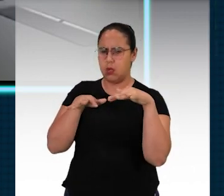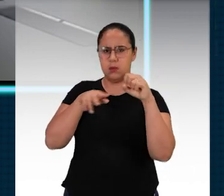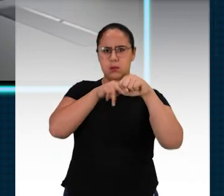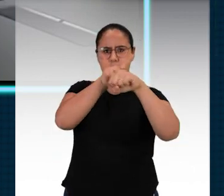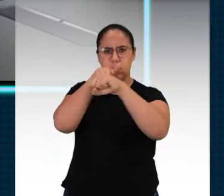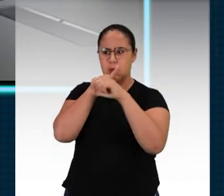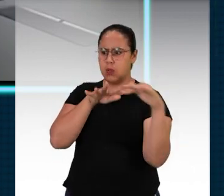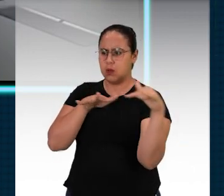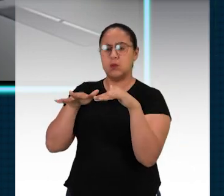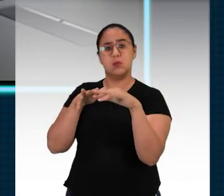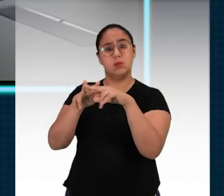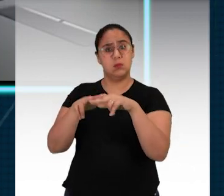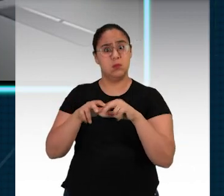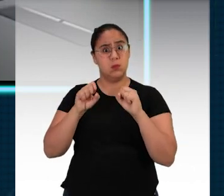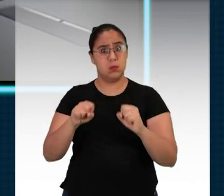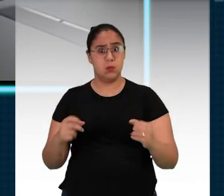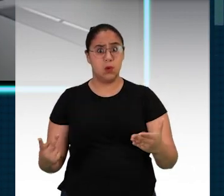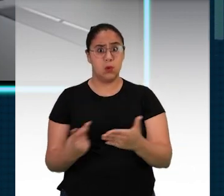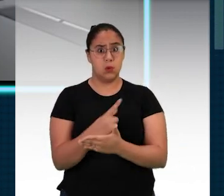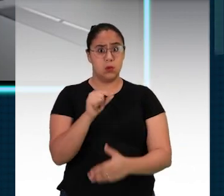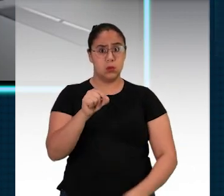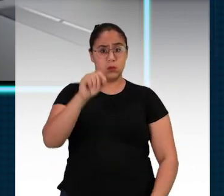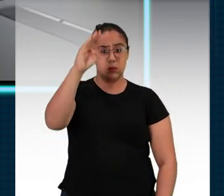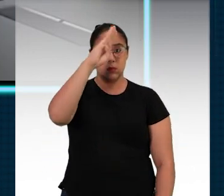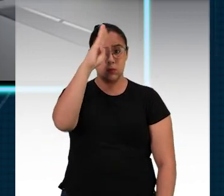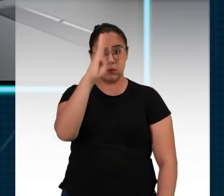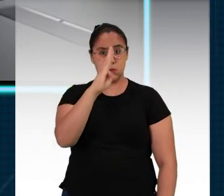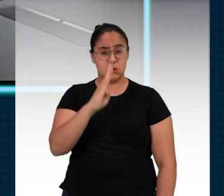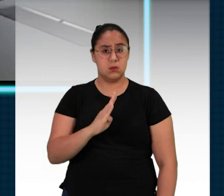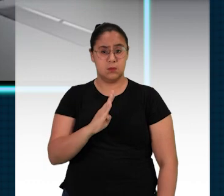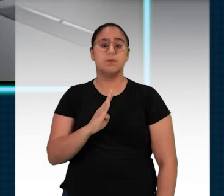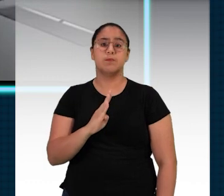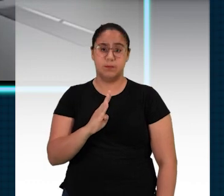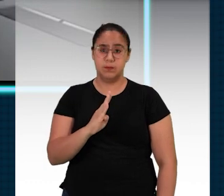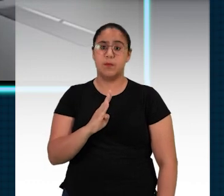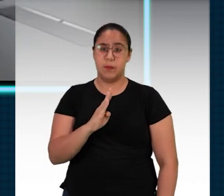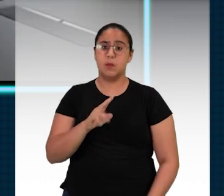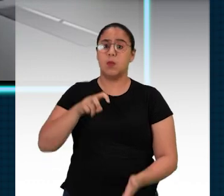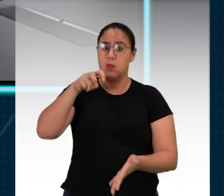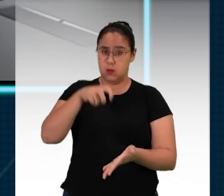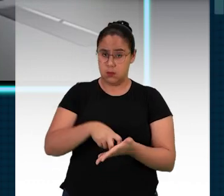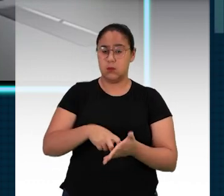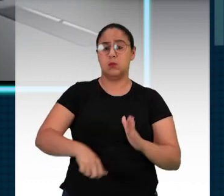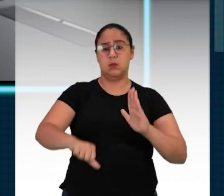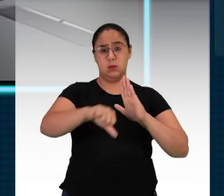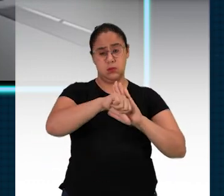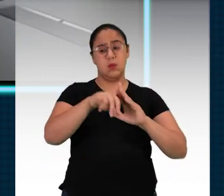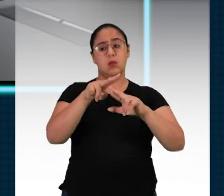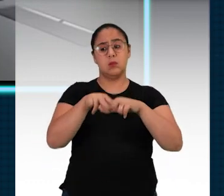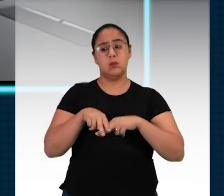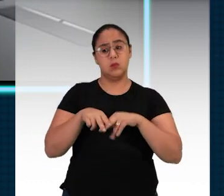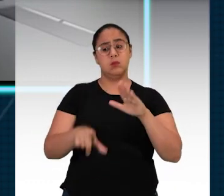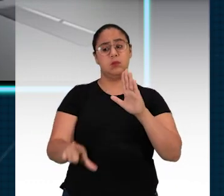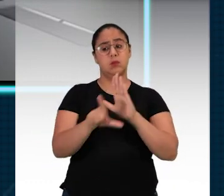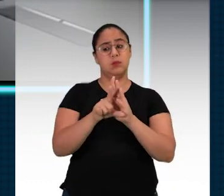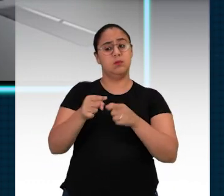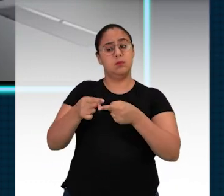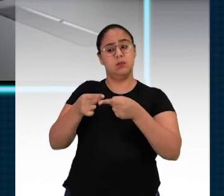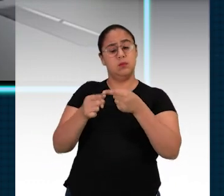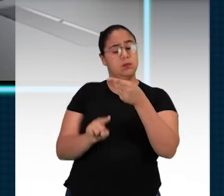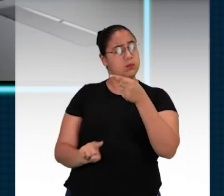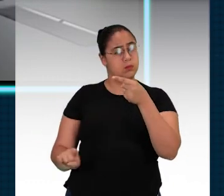a possibilidade de que o Estado brasileiro viesse a ser responsabilizado pelo